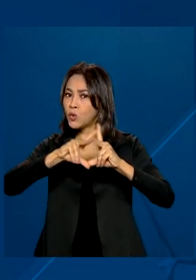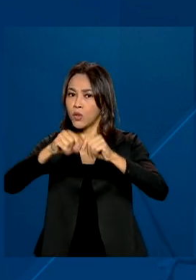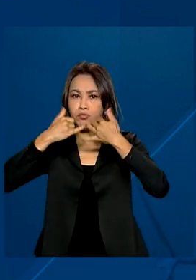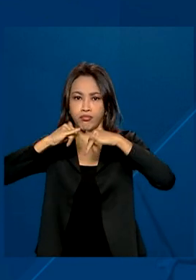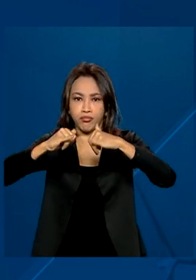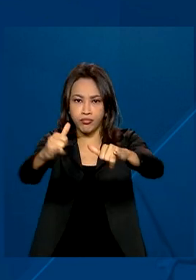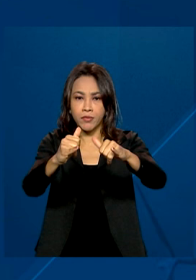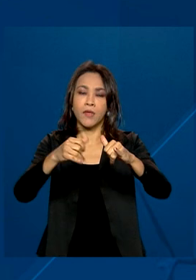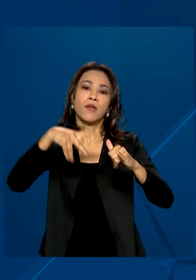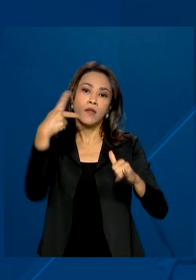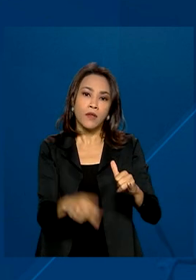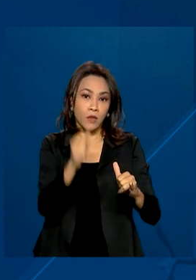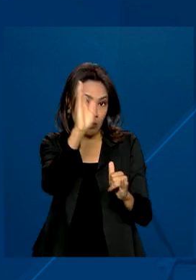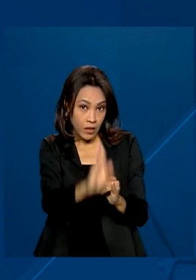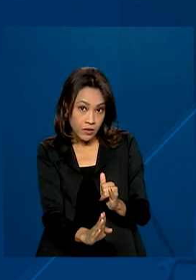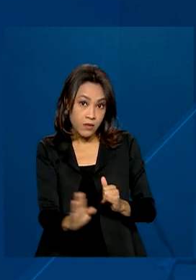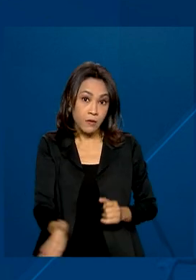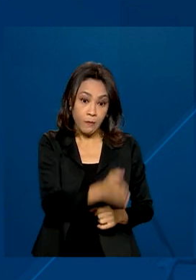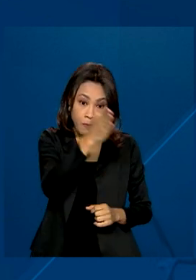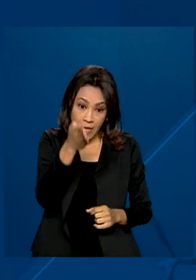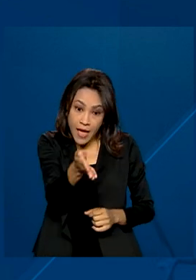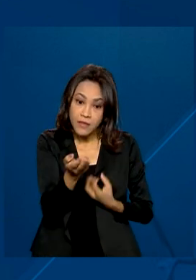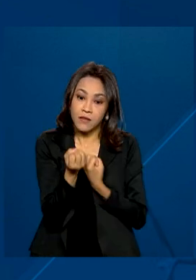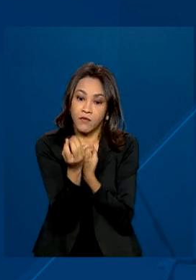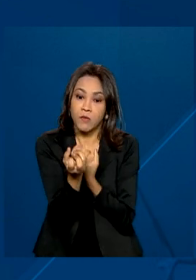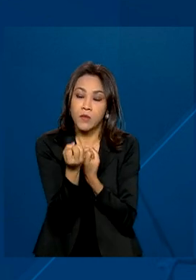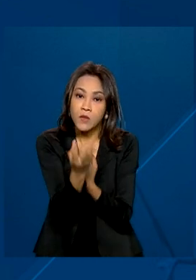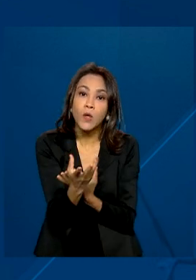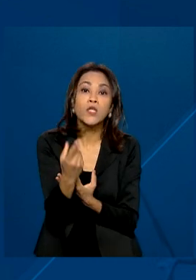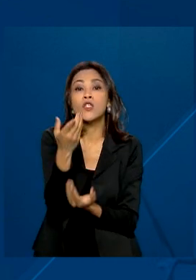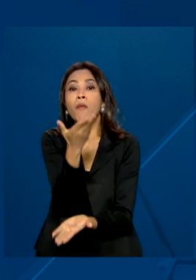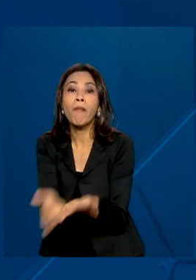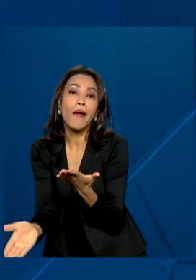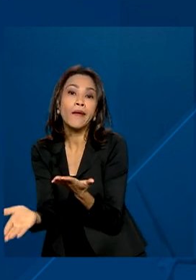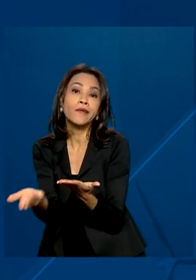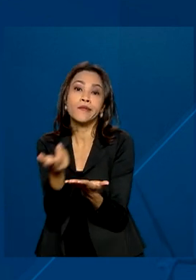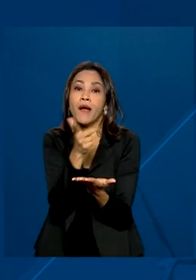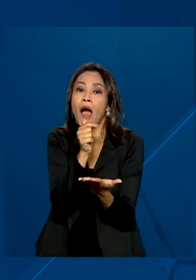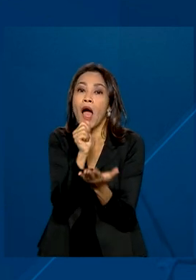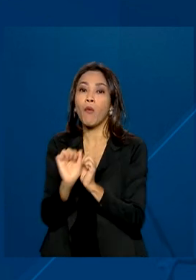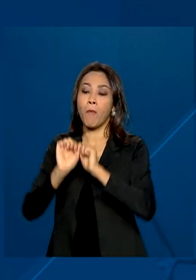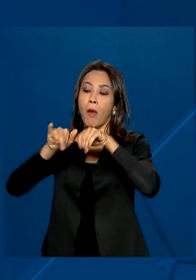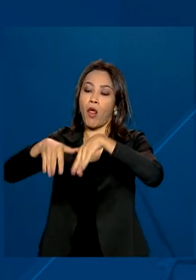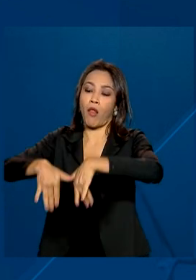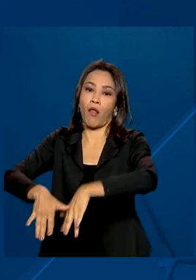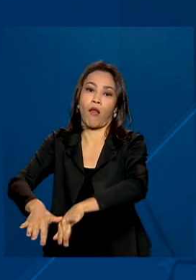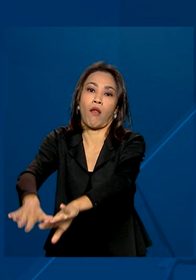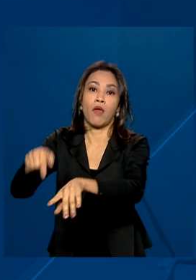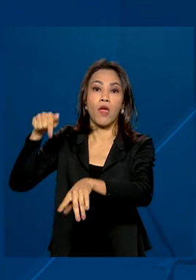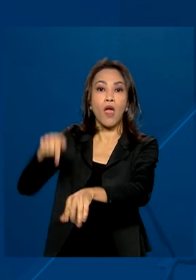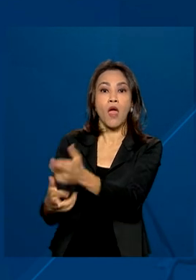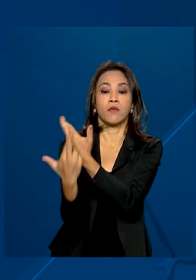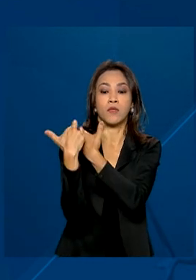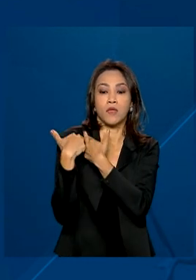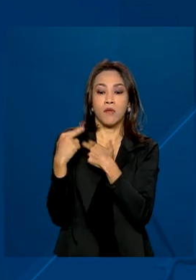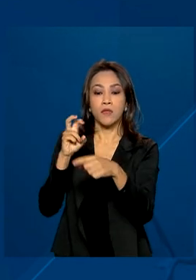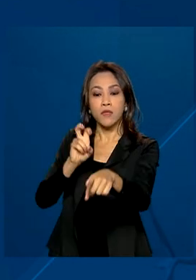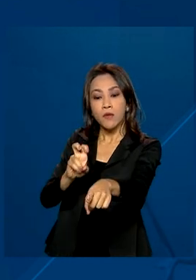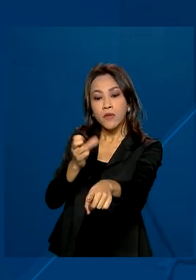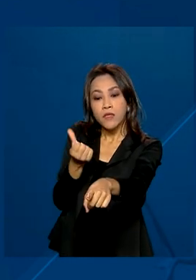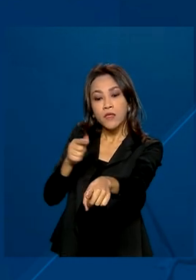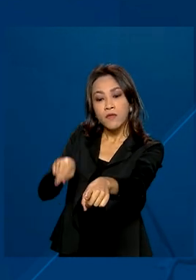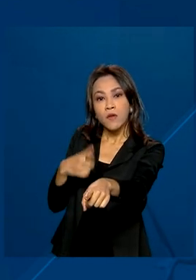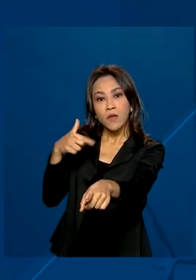energia produzida no país. Esse indicador perde somente para a produção hidráulica, responsável por 56